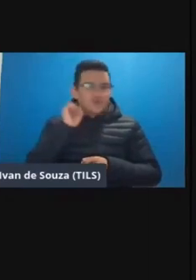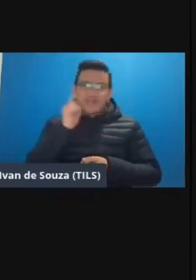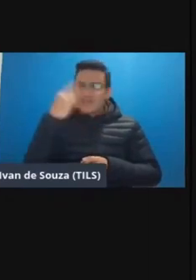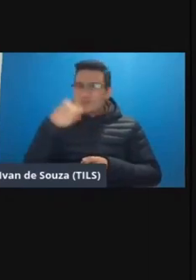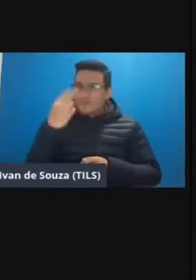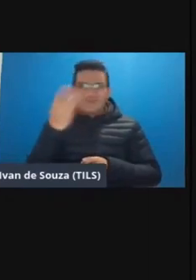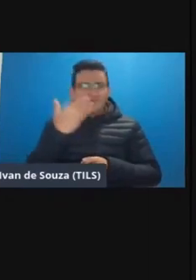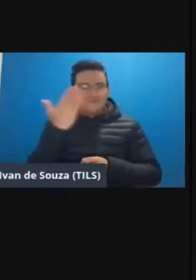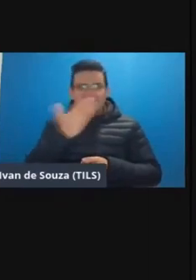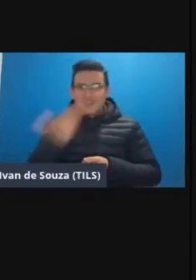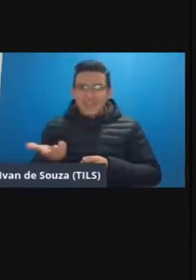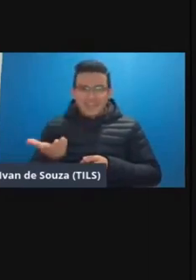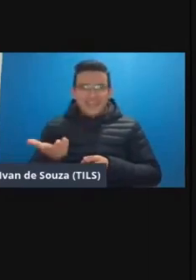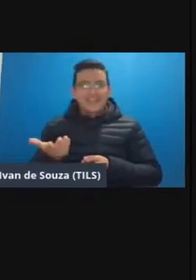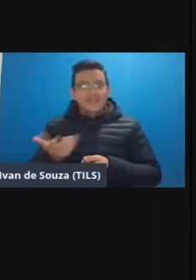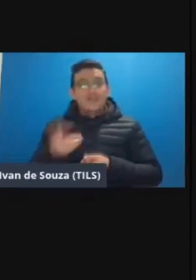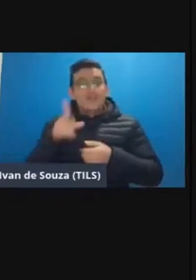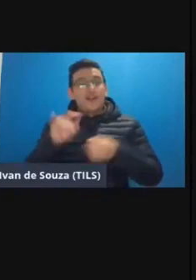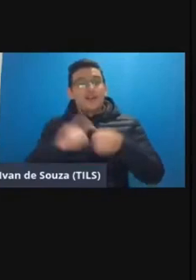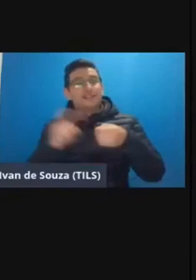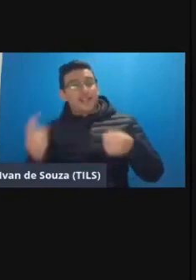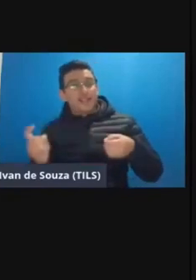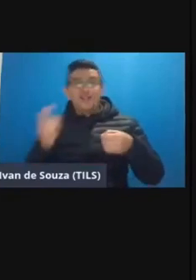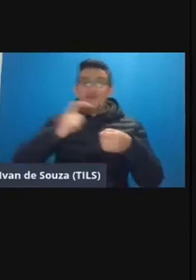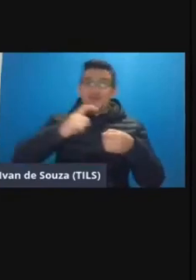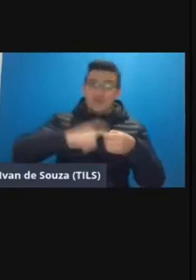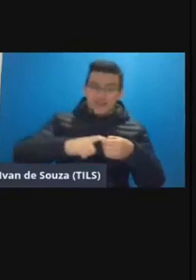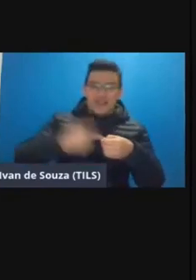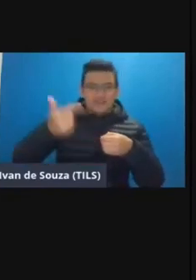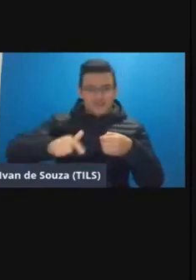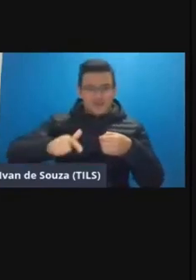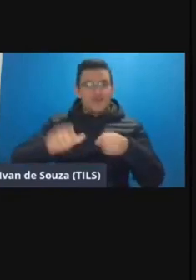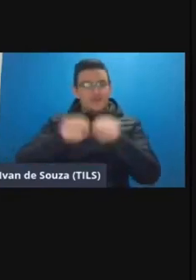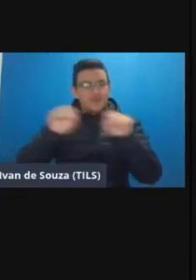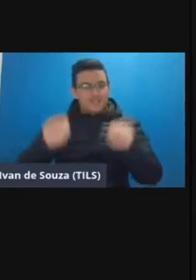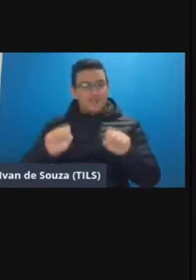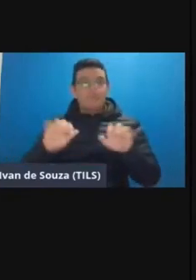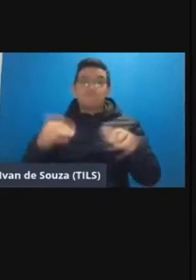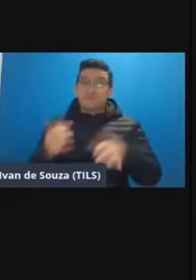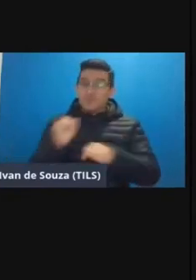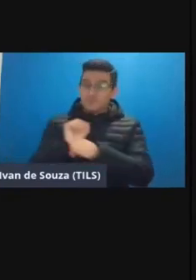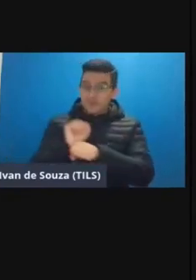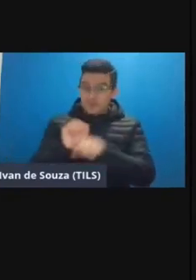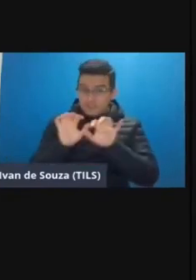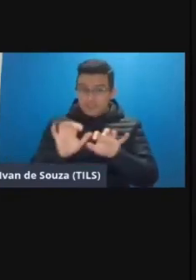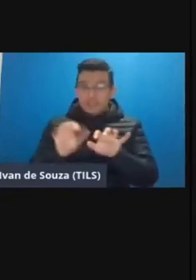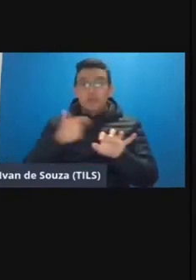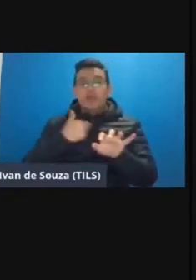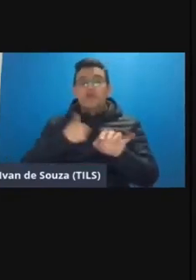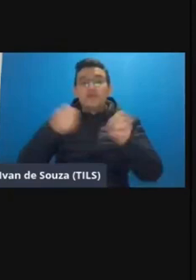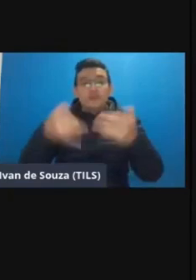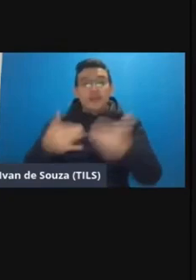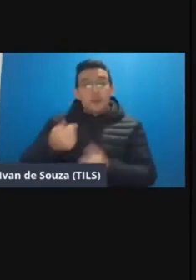me ver ela vai sair e voltar para o nosso sistema tá Enquanto isso pessoal vou falar